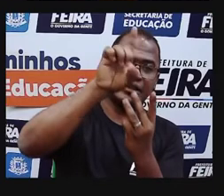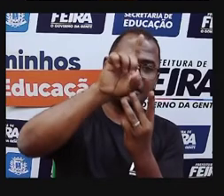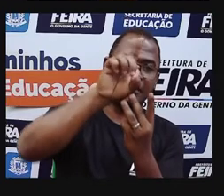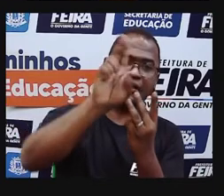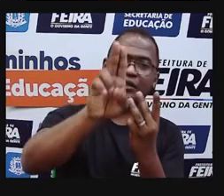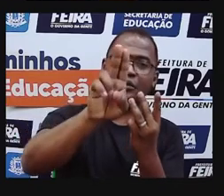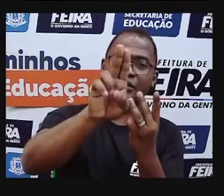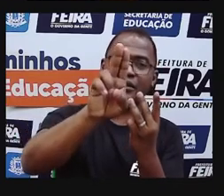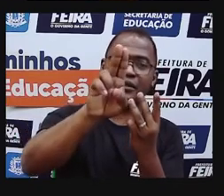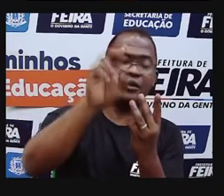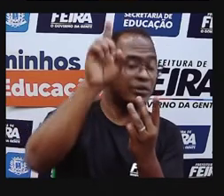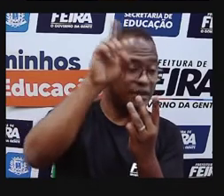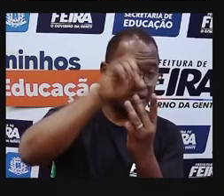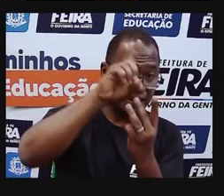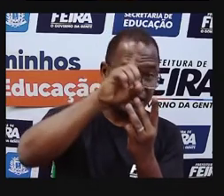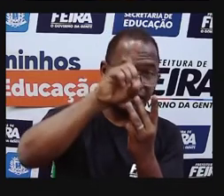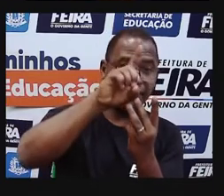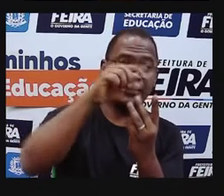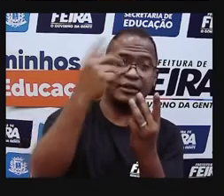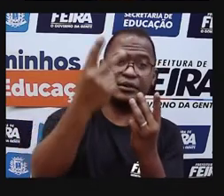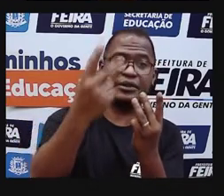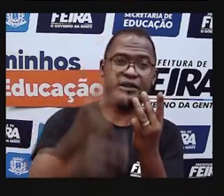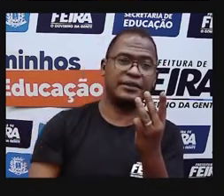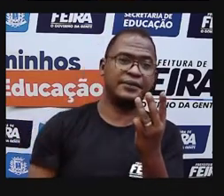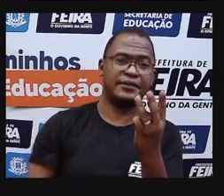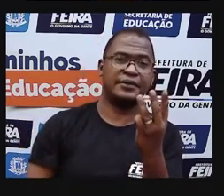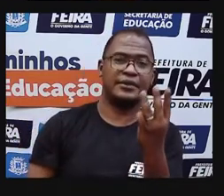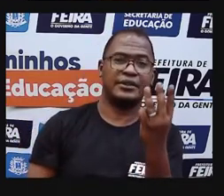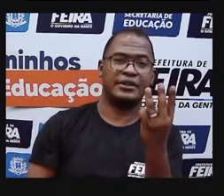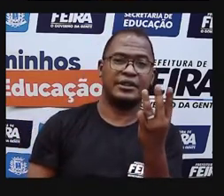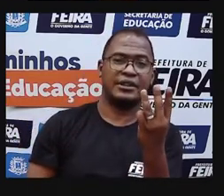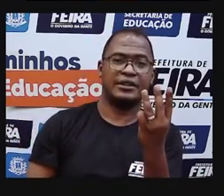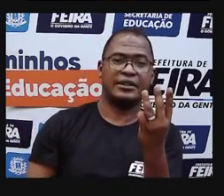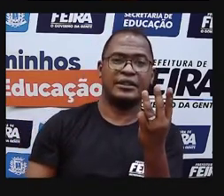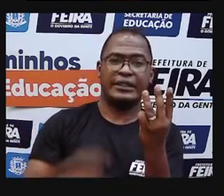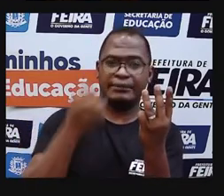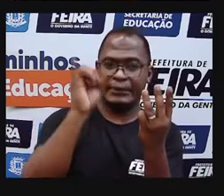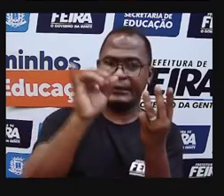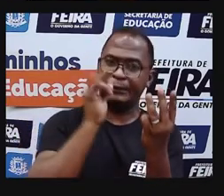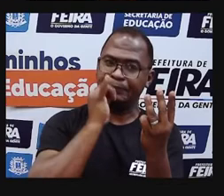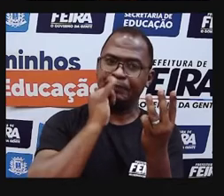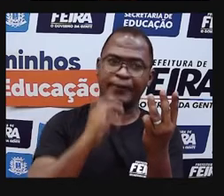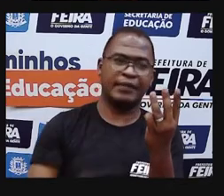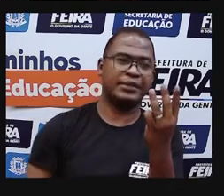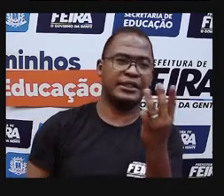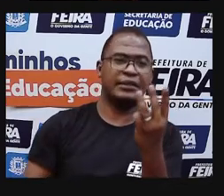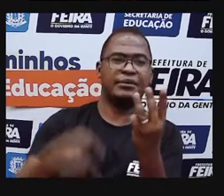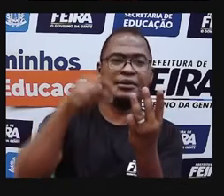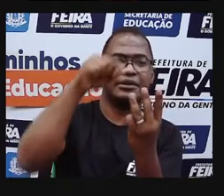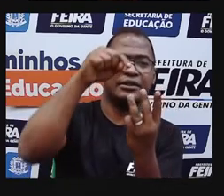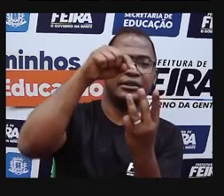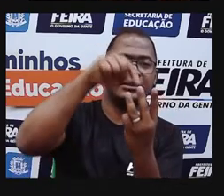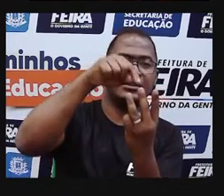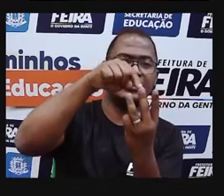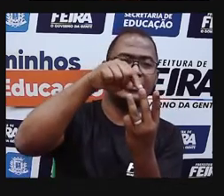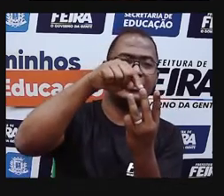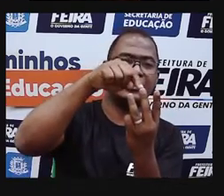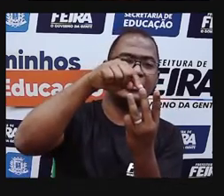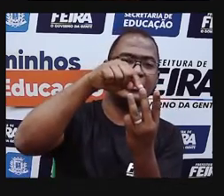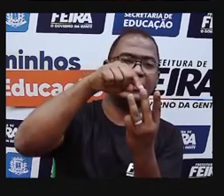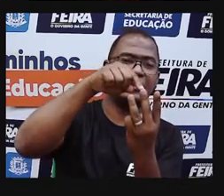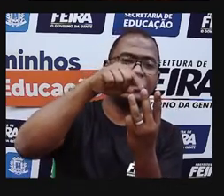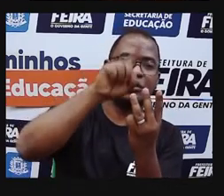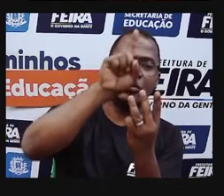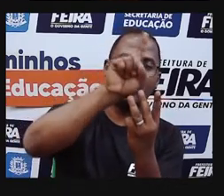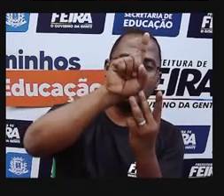posição, se o 1 tiver na frente, ele corresponde ao 10. Se o 1 tiver atrás, ele vai ser o 1. Então, o número 1 e 2,